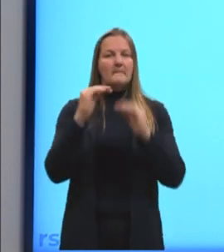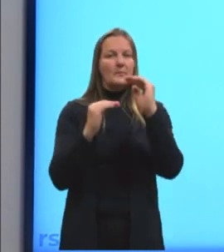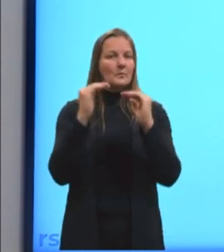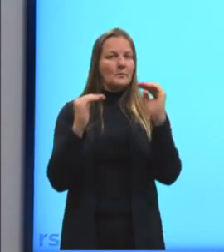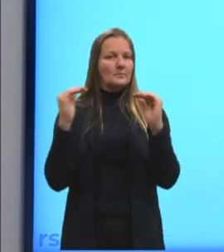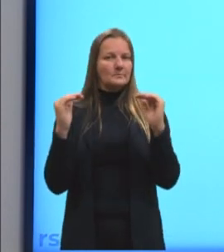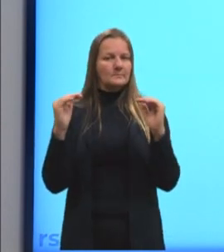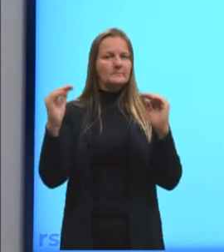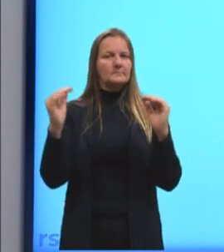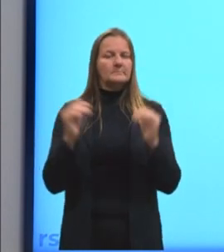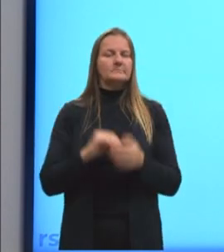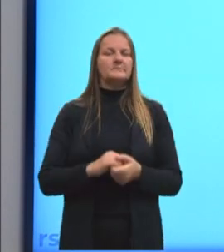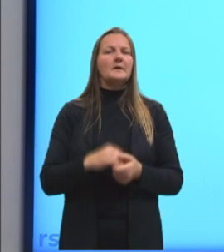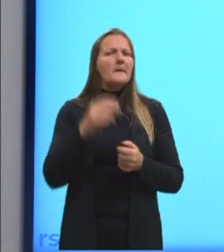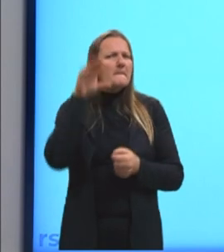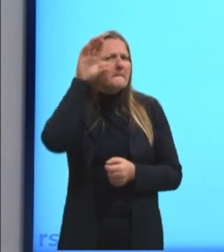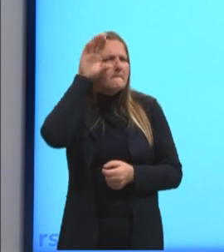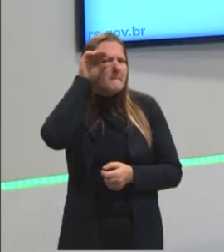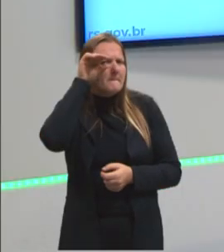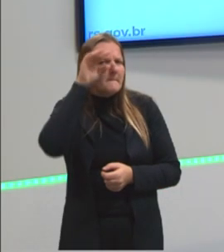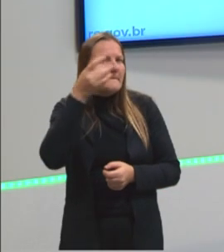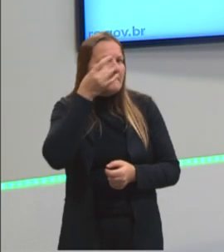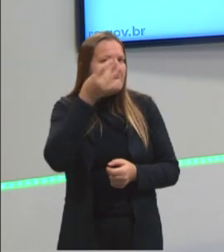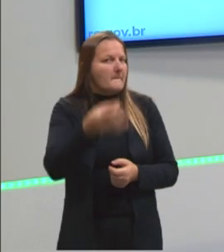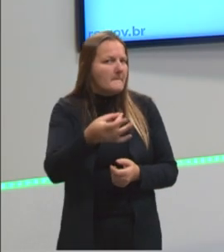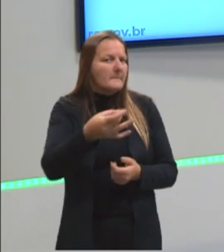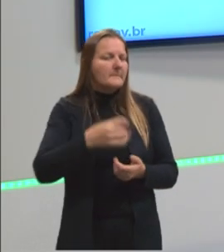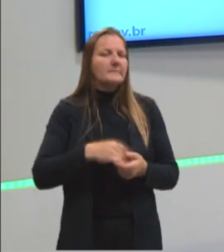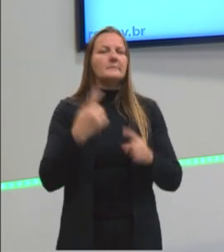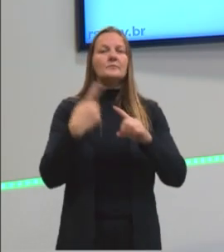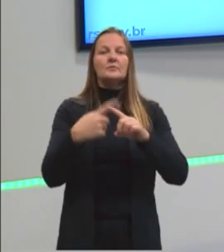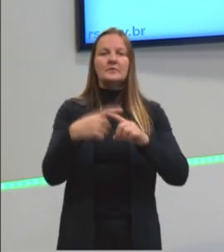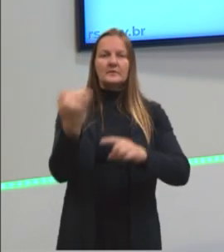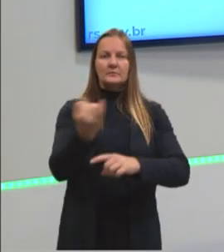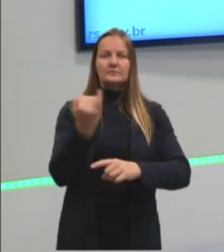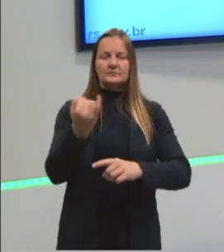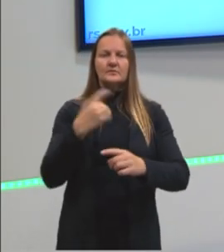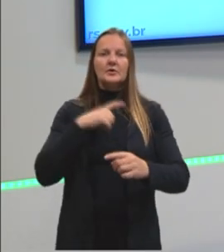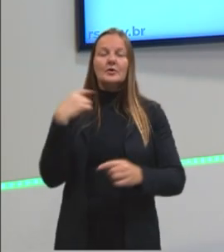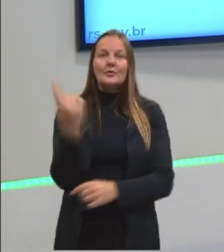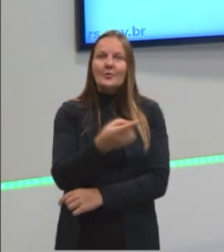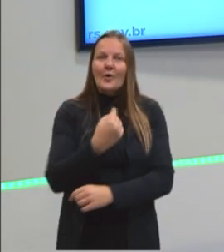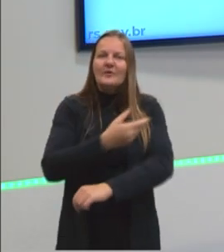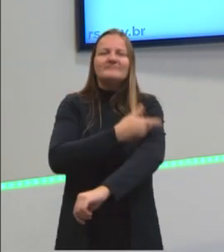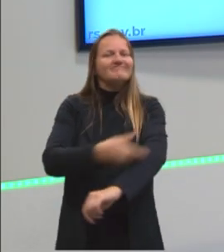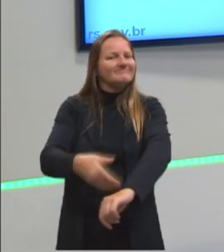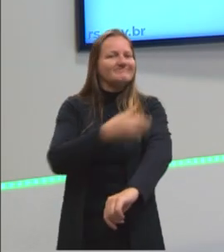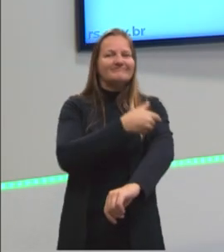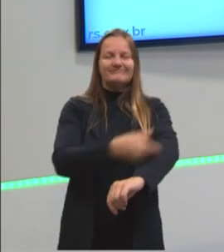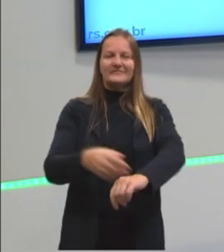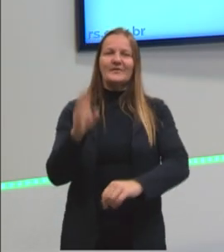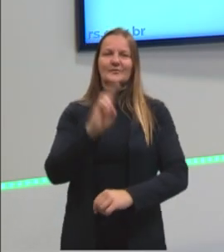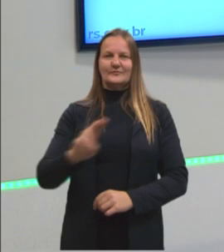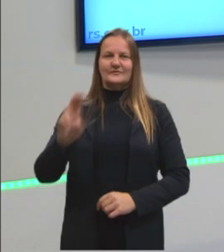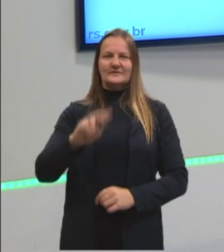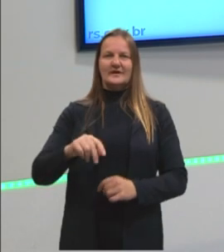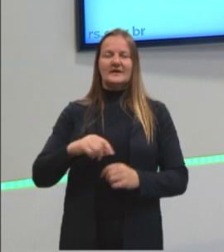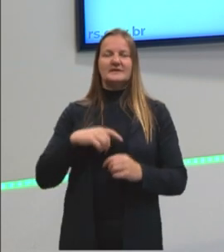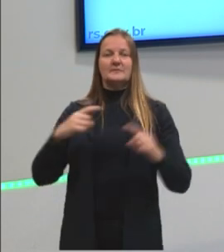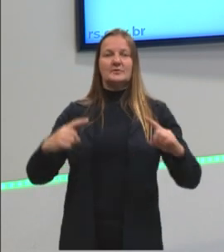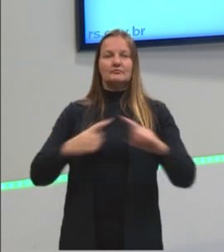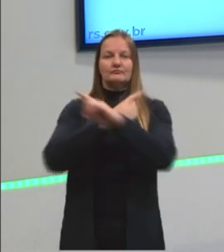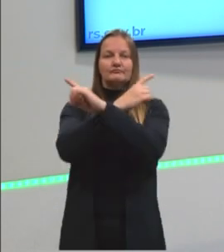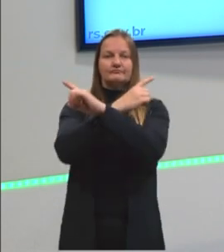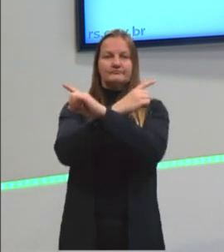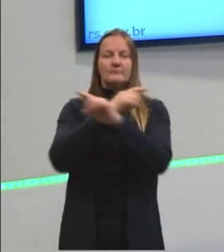quero que vocês prestem bastante atenção. Por quê? Nós estamos acostumados a utilizar muito a regra de três,